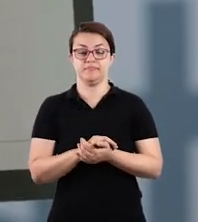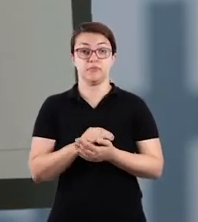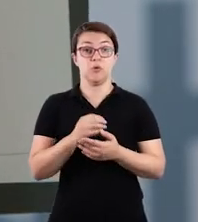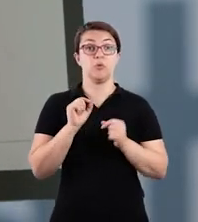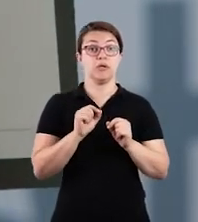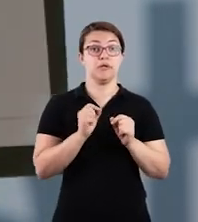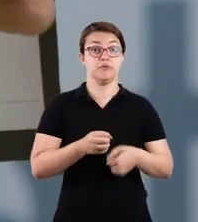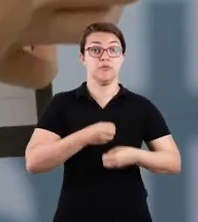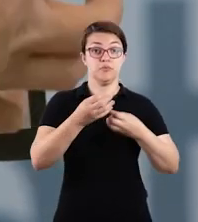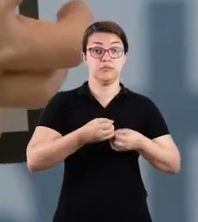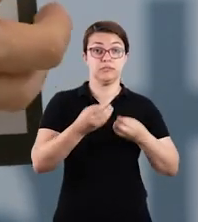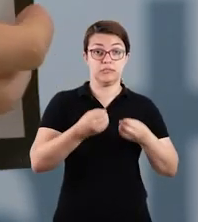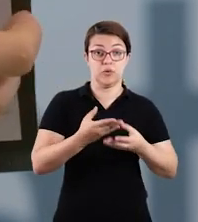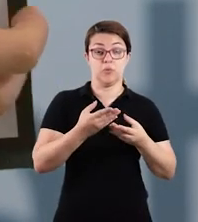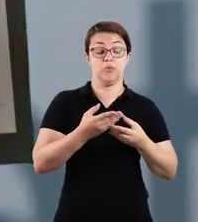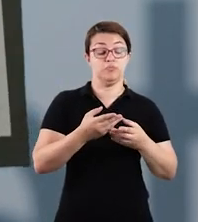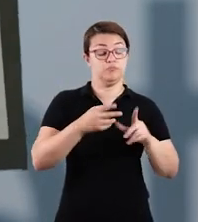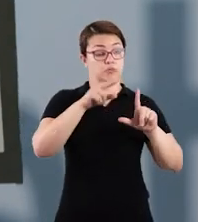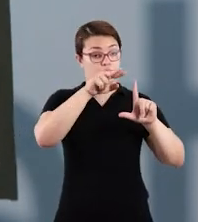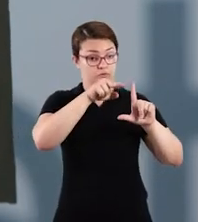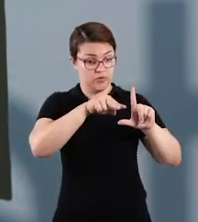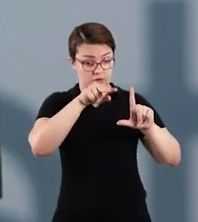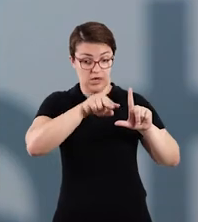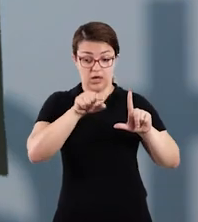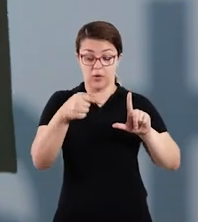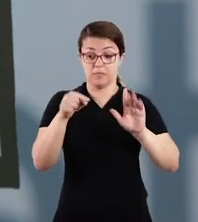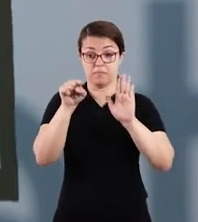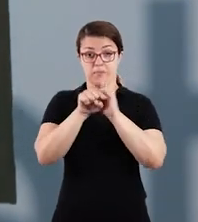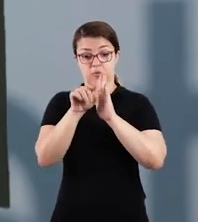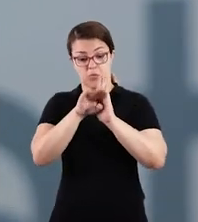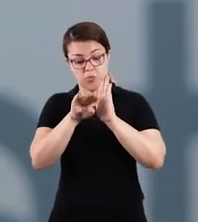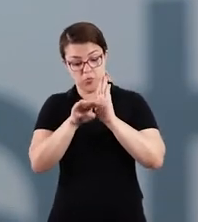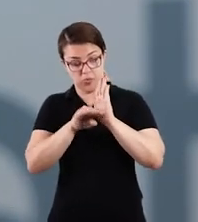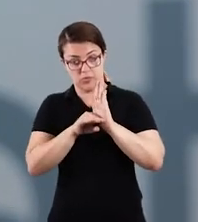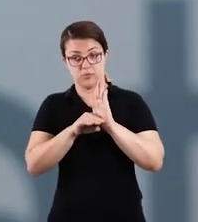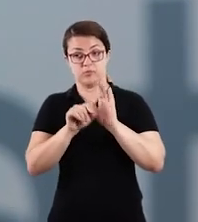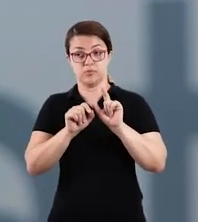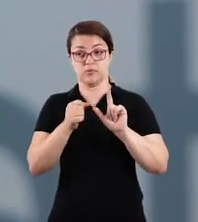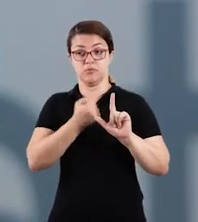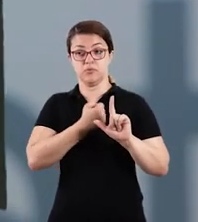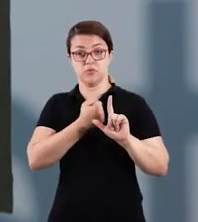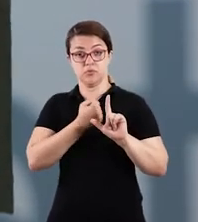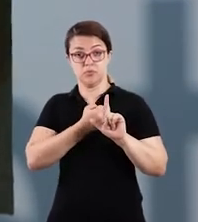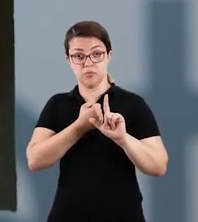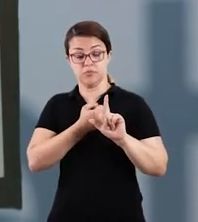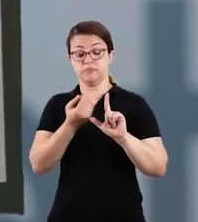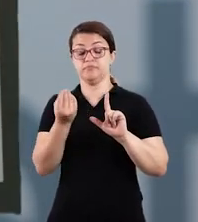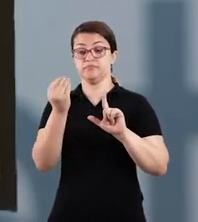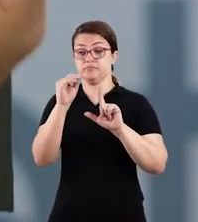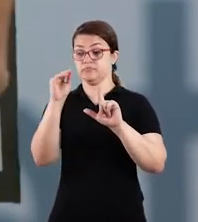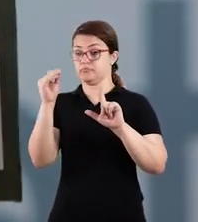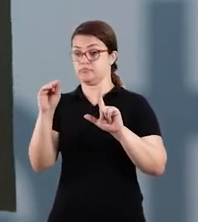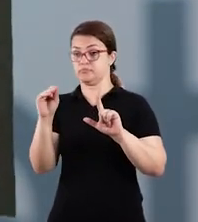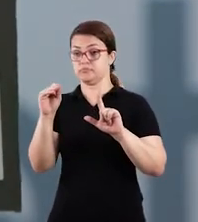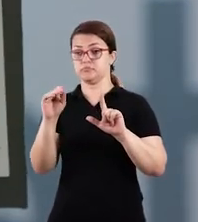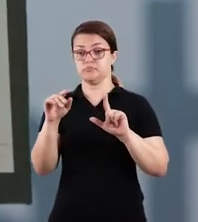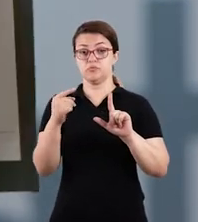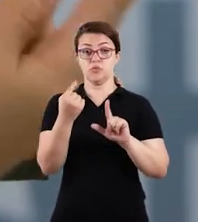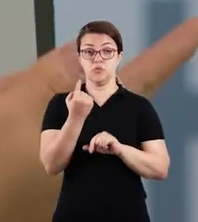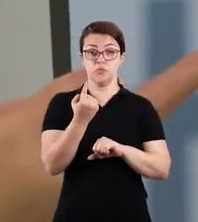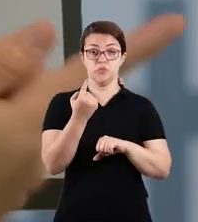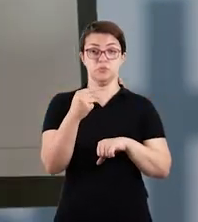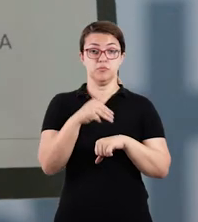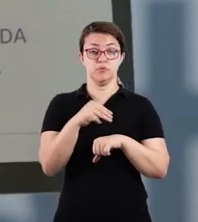utilizando elas, irão responder o lado de cá. Então, por exemplo, aqui, Observem os números que aparecem na imagem acima e vão responder.